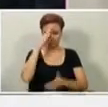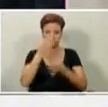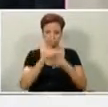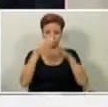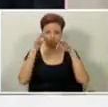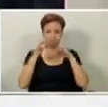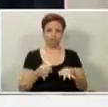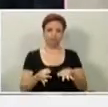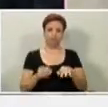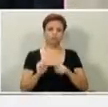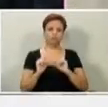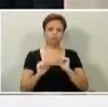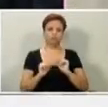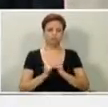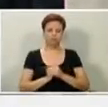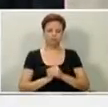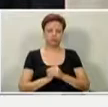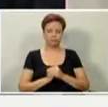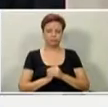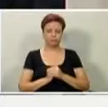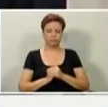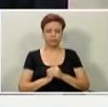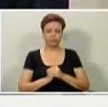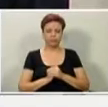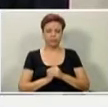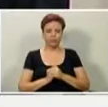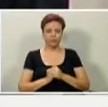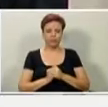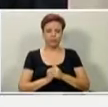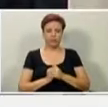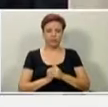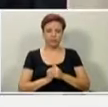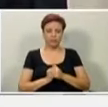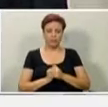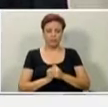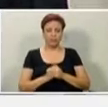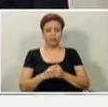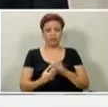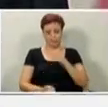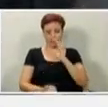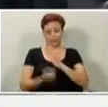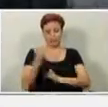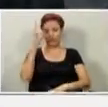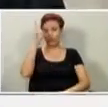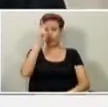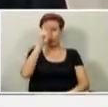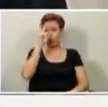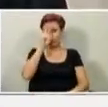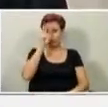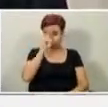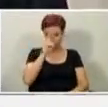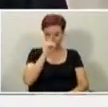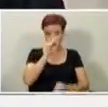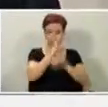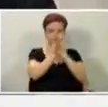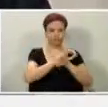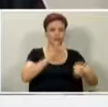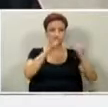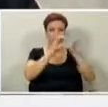se vende uma história para poder vender um patrimônio público.